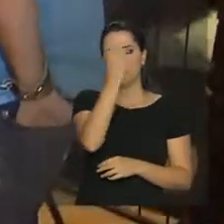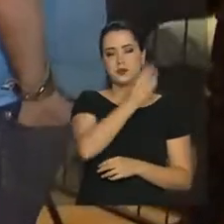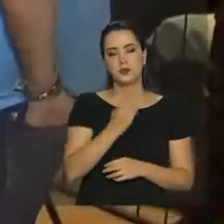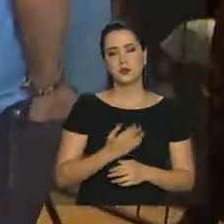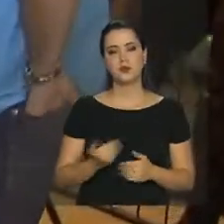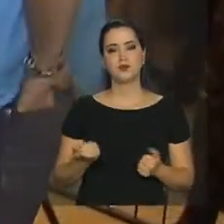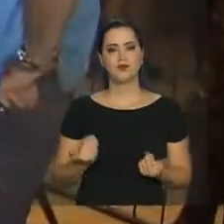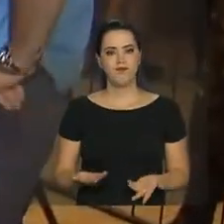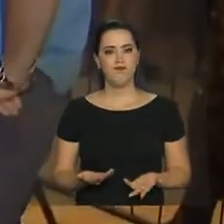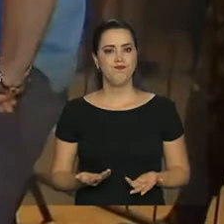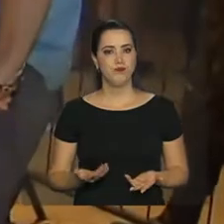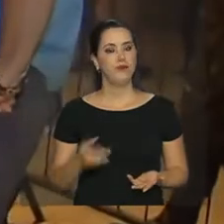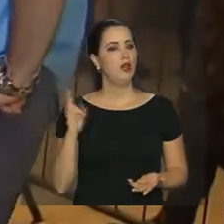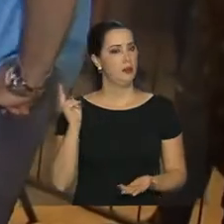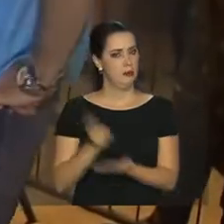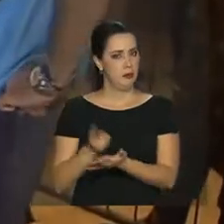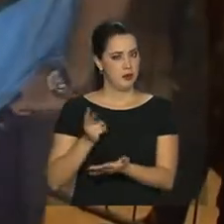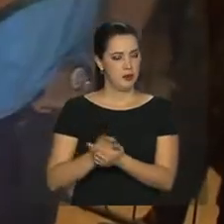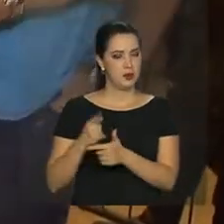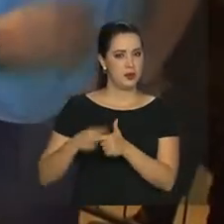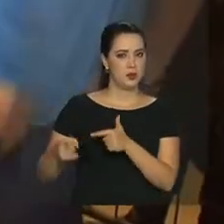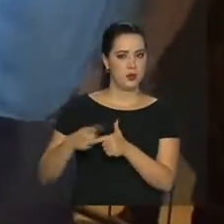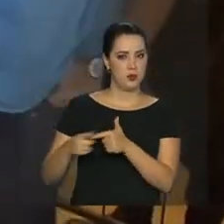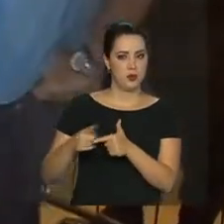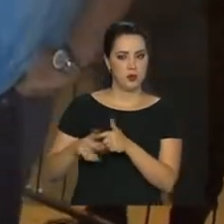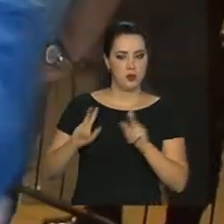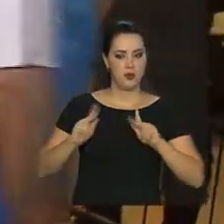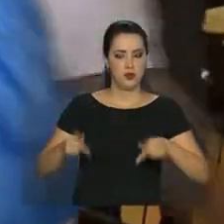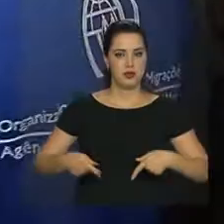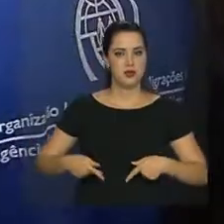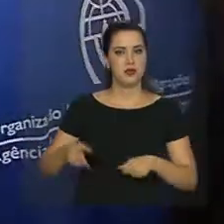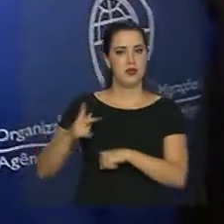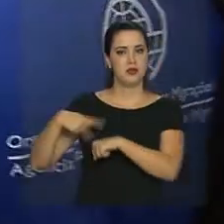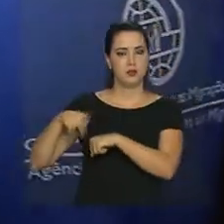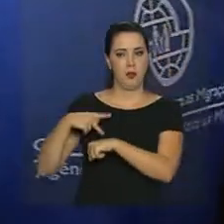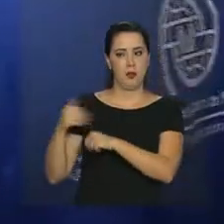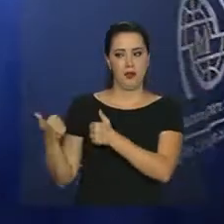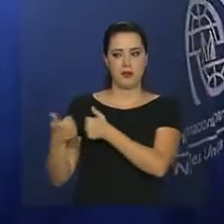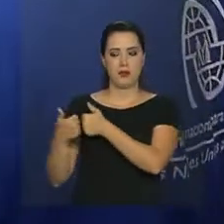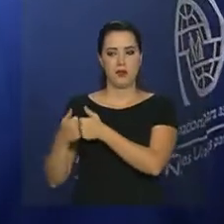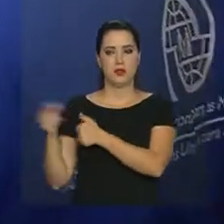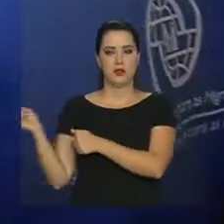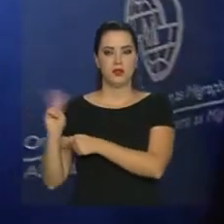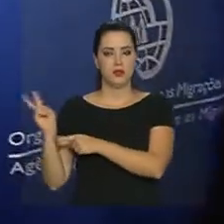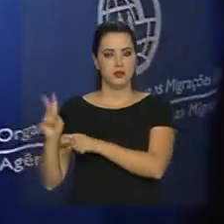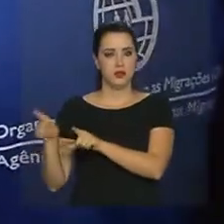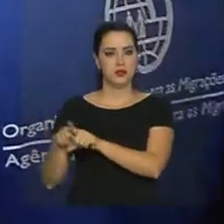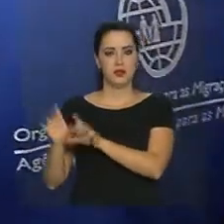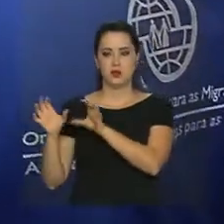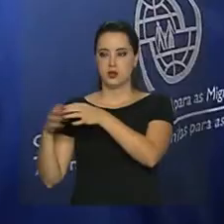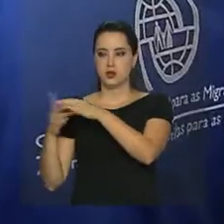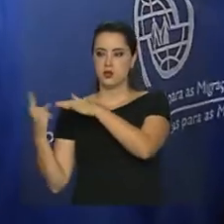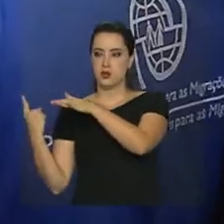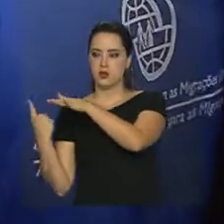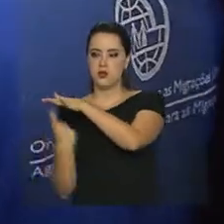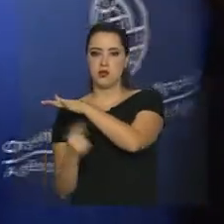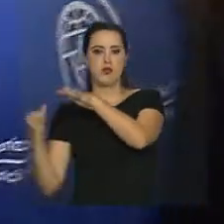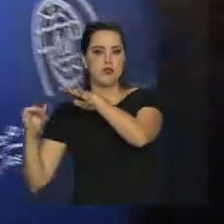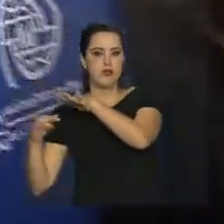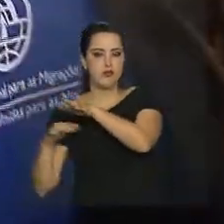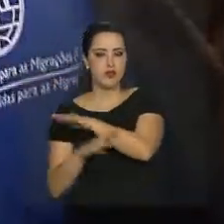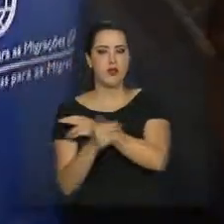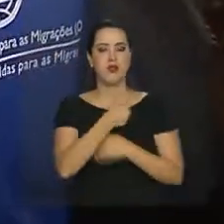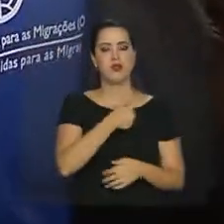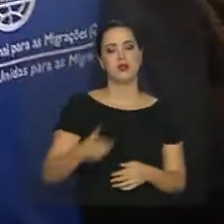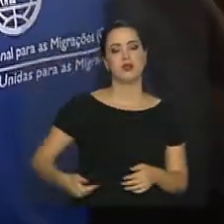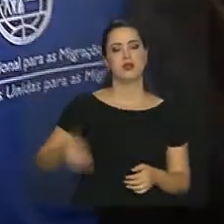venezuelanos. Mesmo com essa crise humanitária no país vizinho e esta onda migratória, o governo